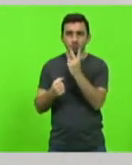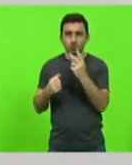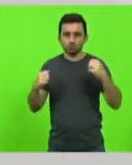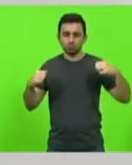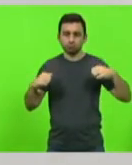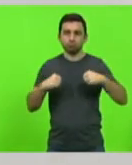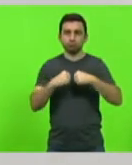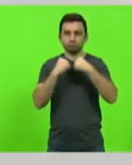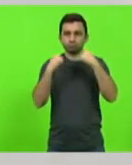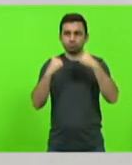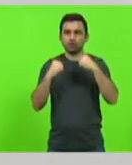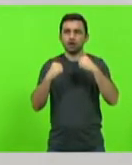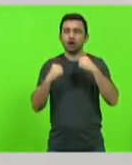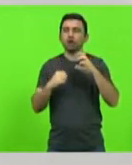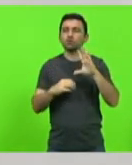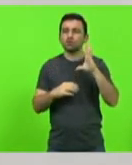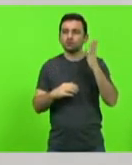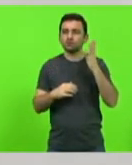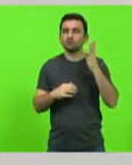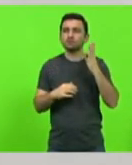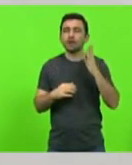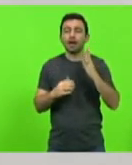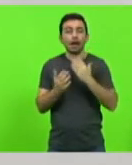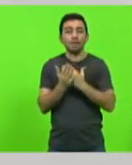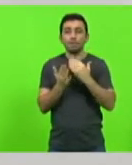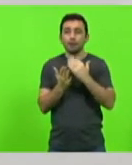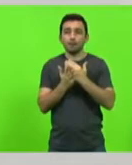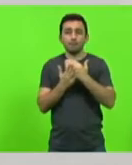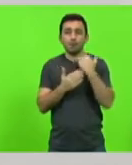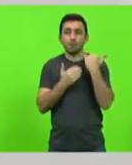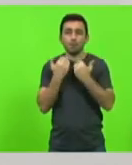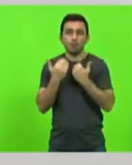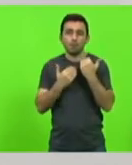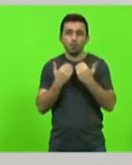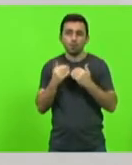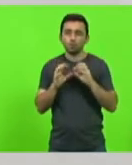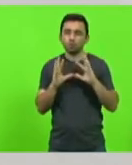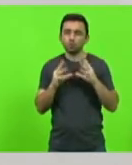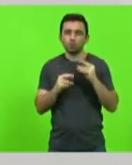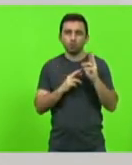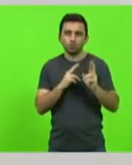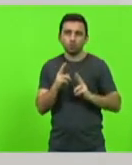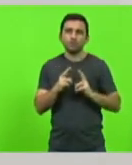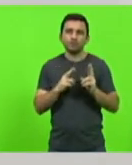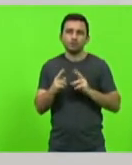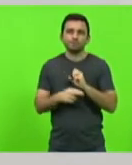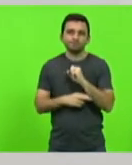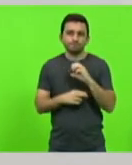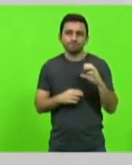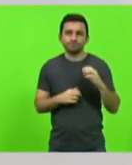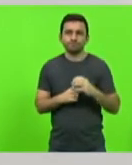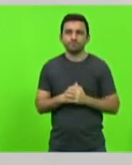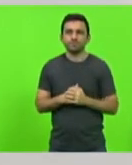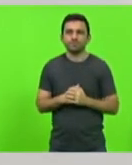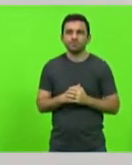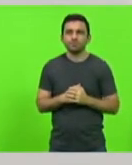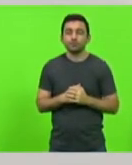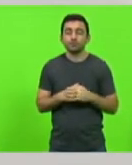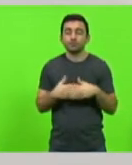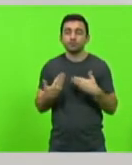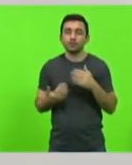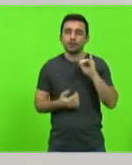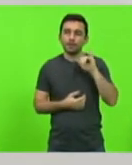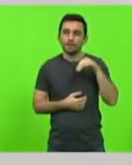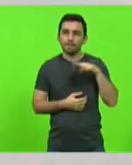São nas colisões frontais que mais morrem catarinenses nas nossas rodovias. O Inmetro poderia